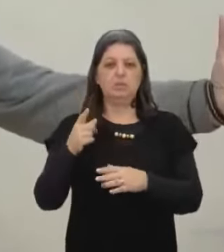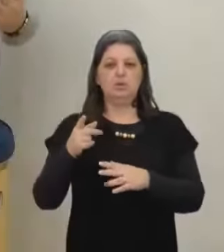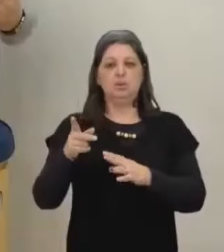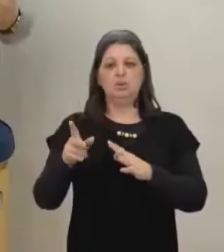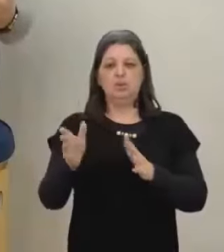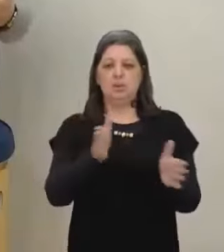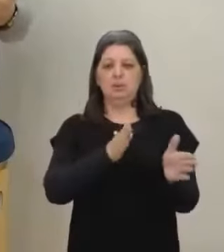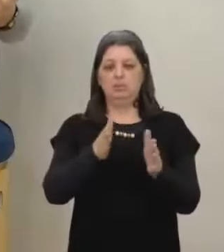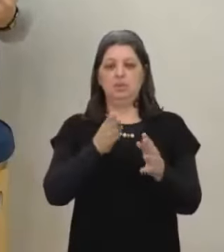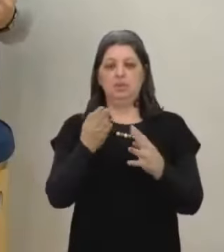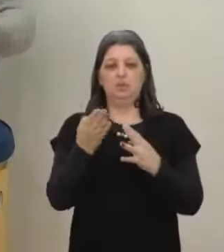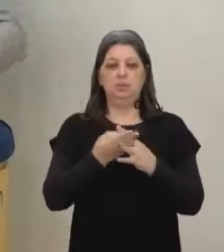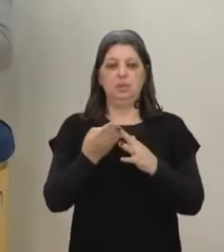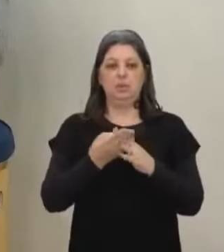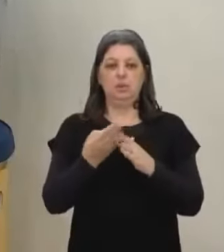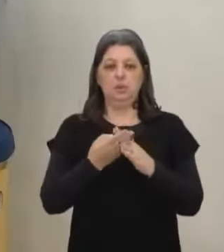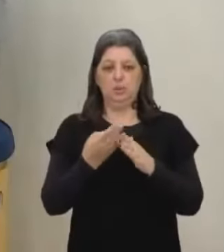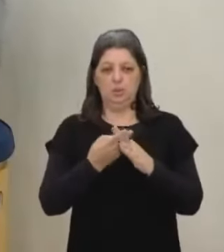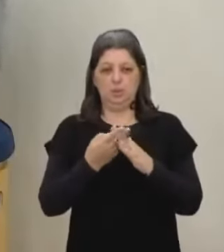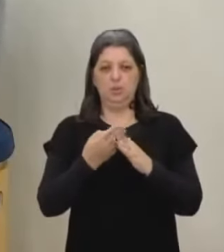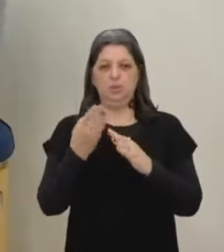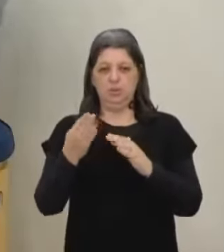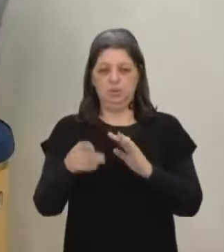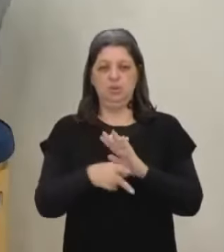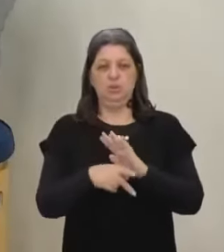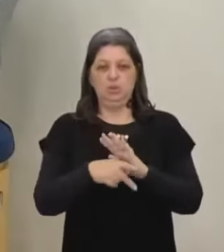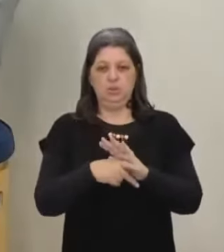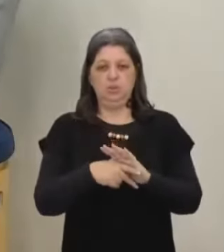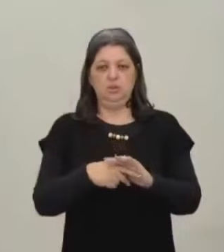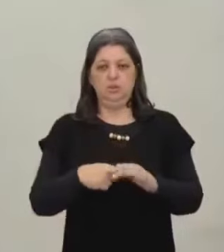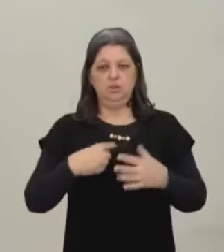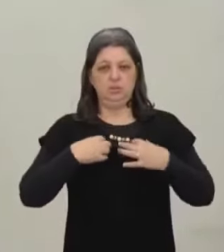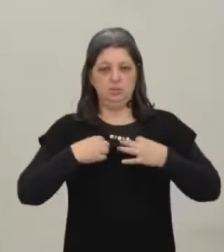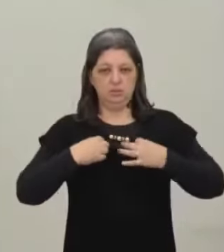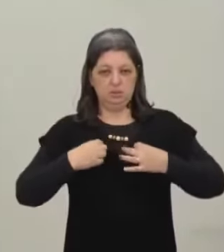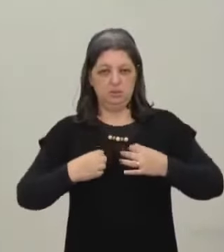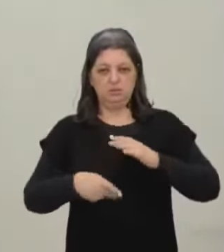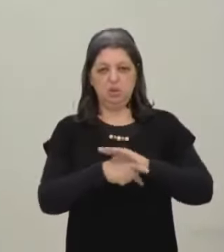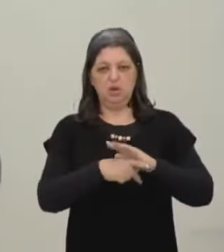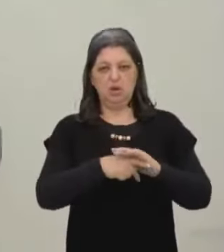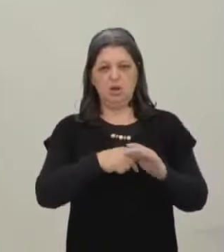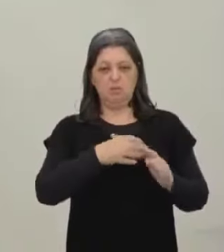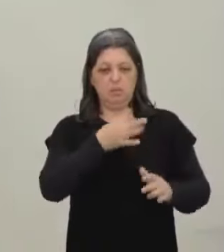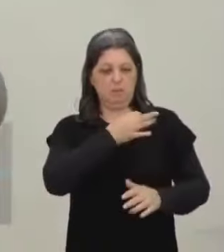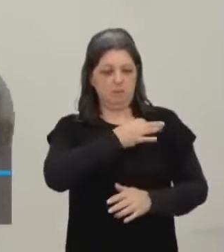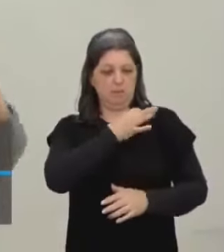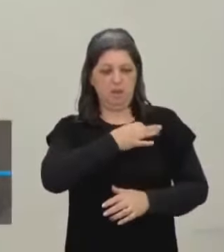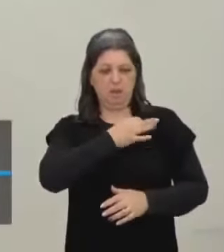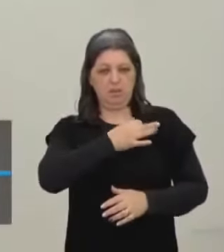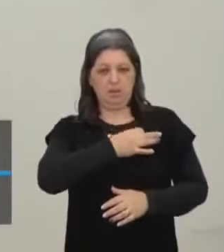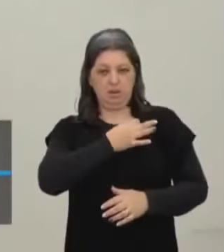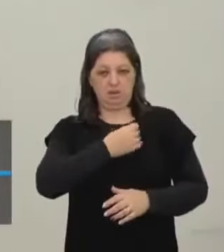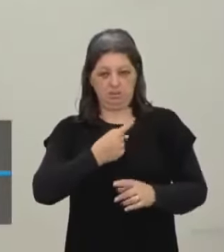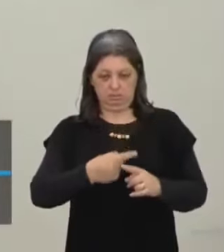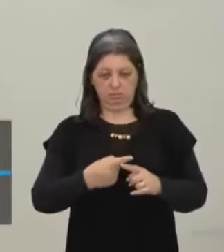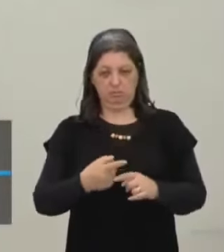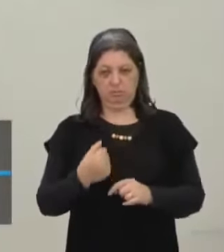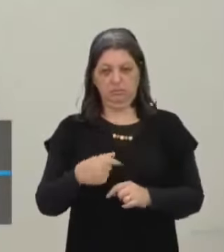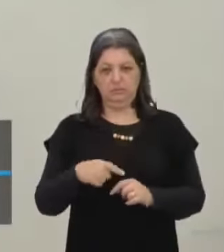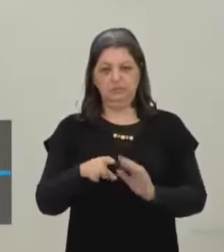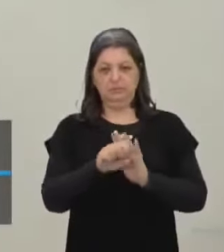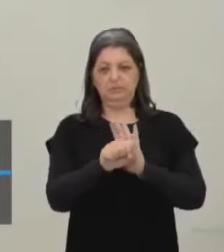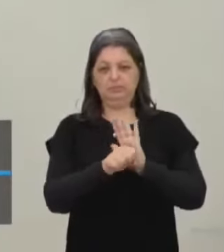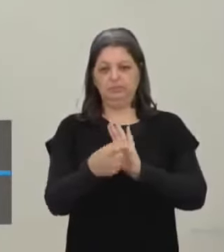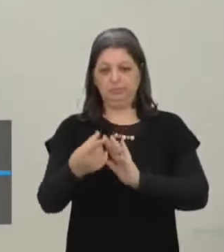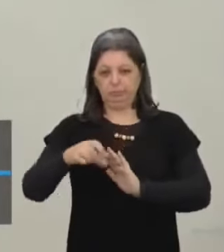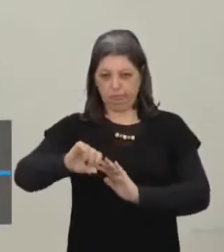próprio Dom Pedro II Ele já se coloca assim Isso Tudo cheio de medalha Já viu? Mas qualquer grande monarca do século XIX